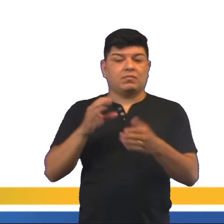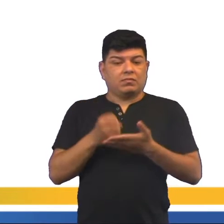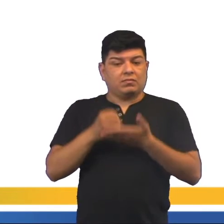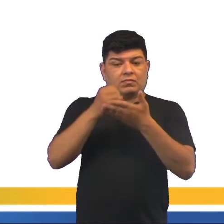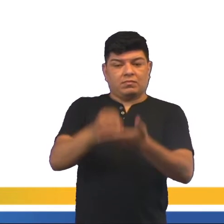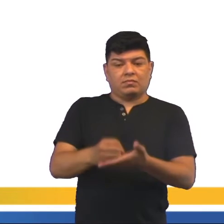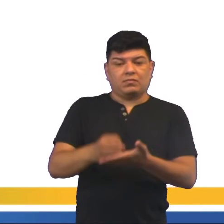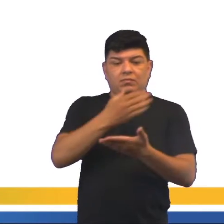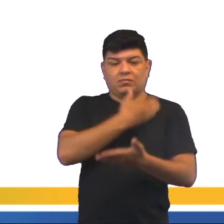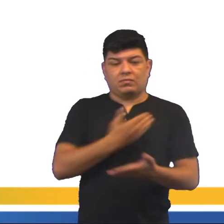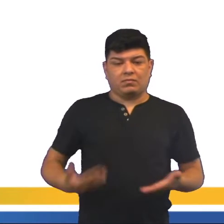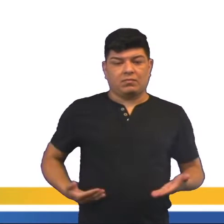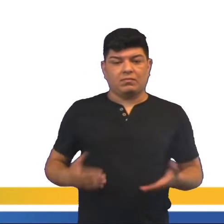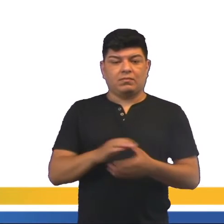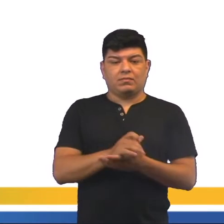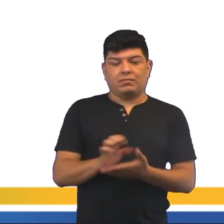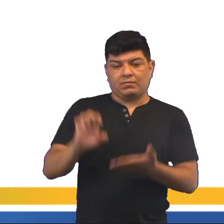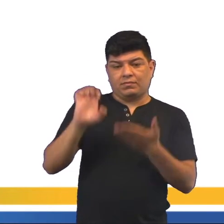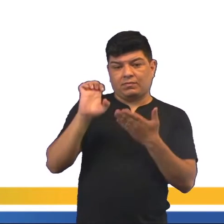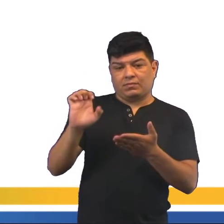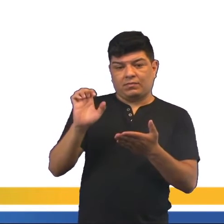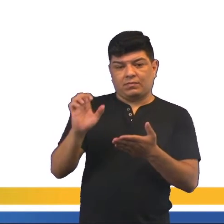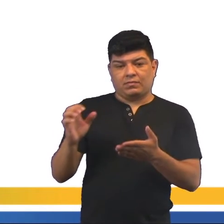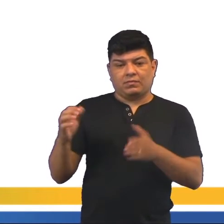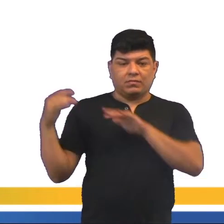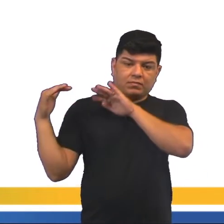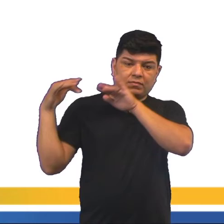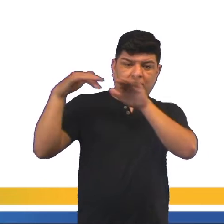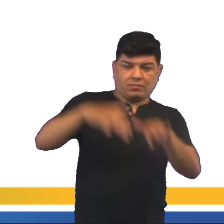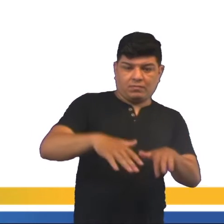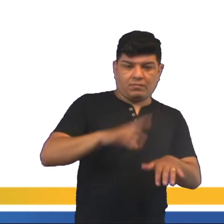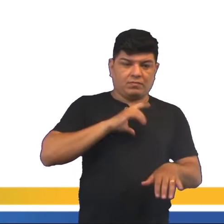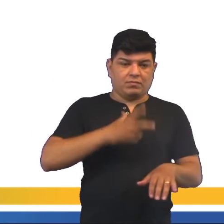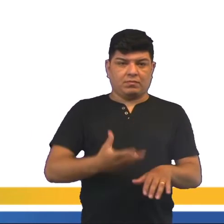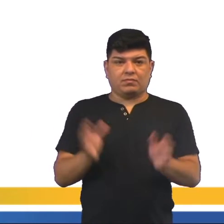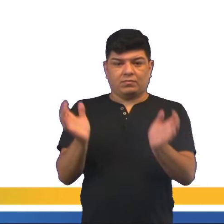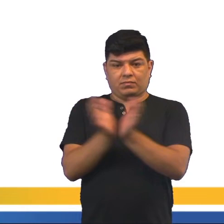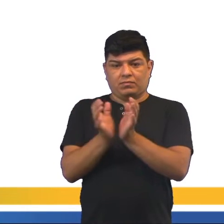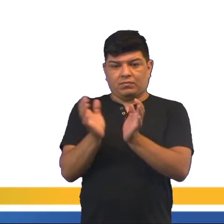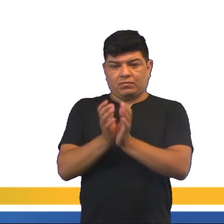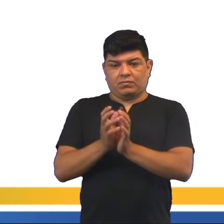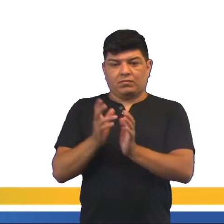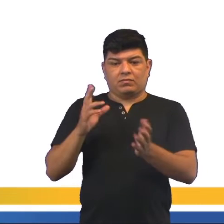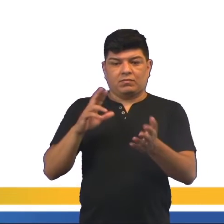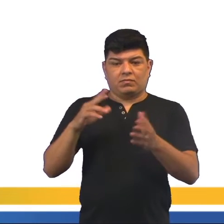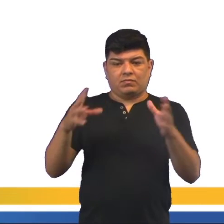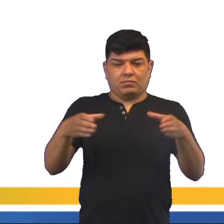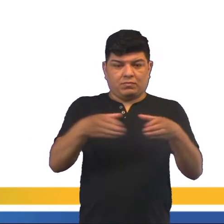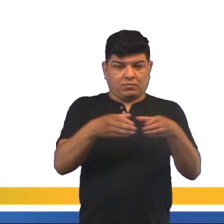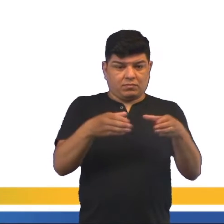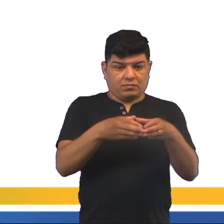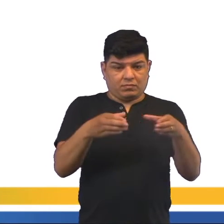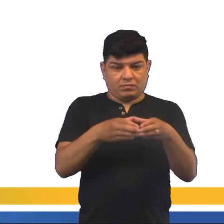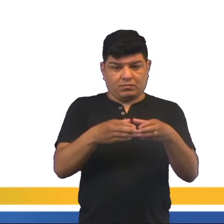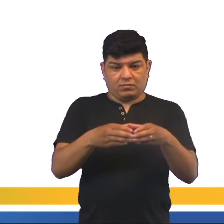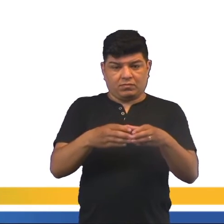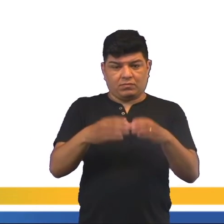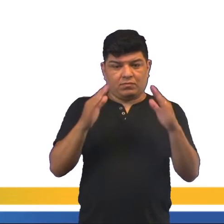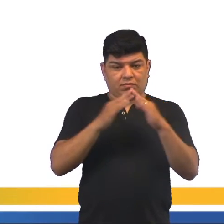apoiavam Dom Pedro I. Letra E. A vinda da corte portuguesa e o confisco de propriedades